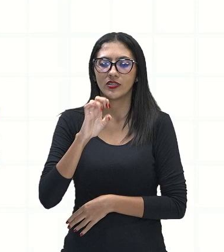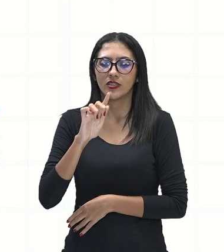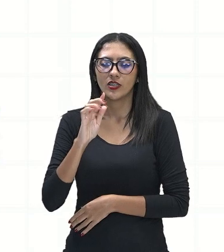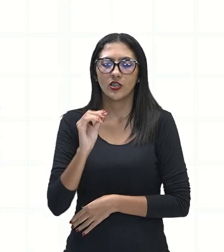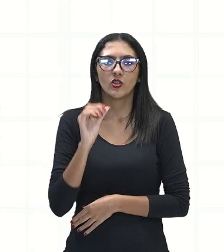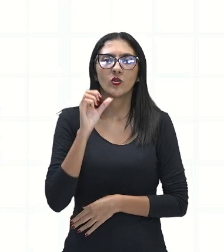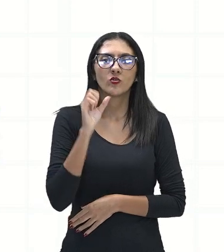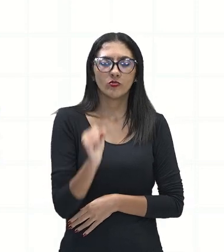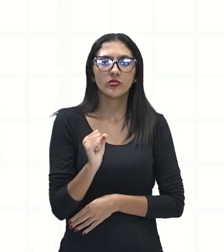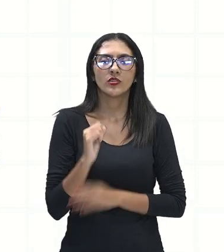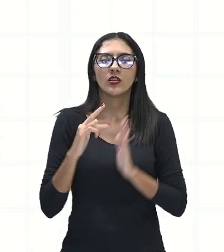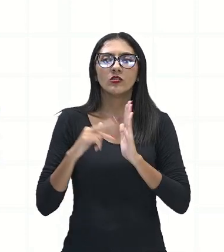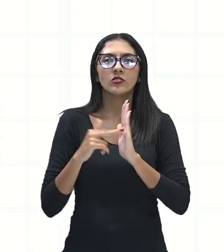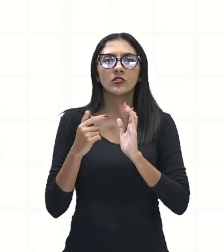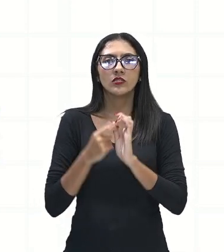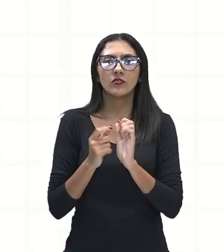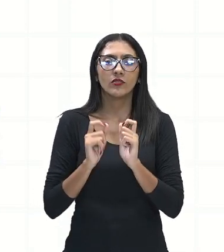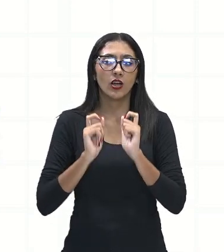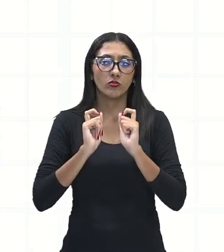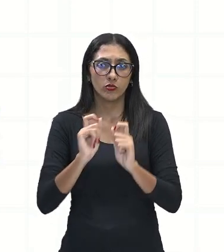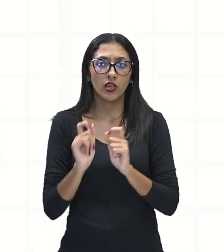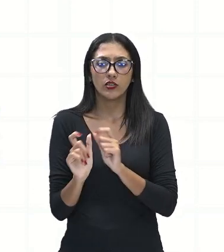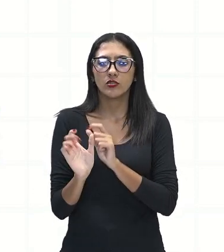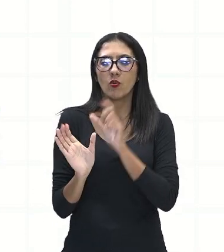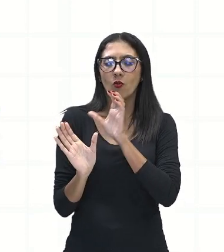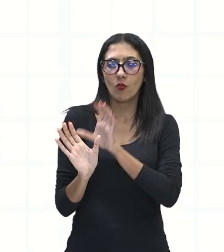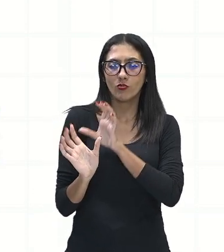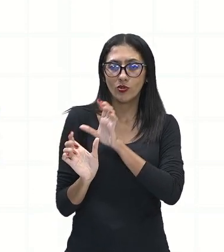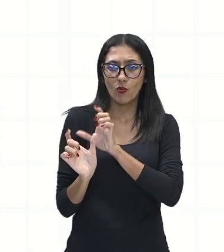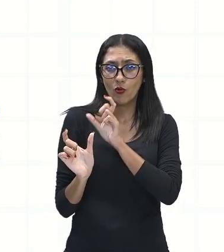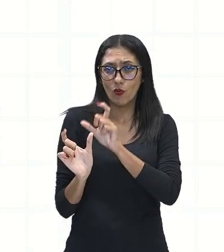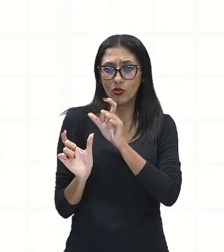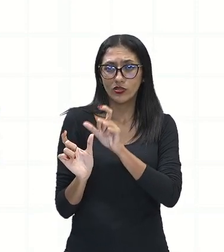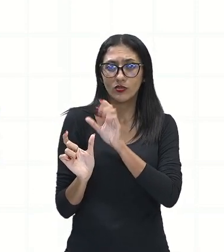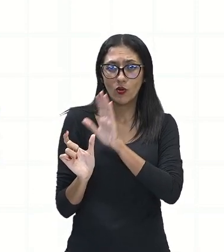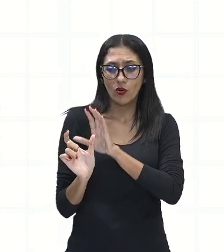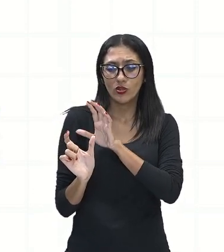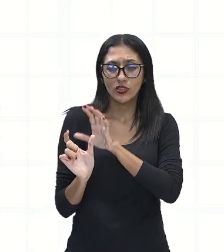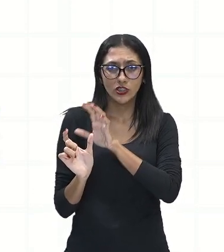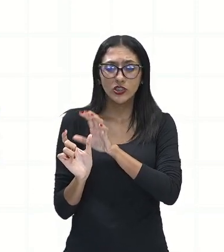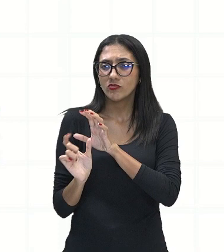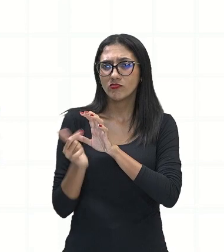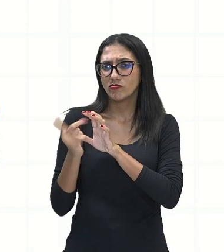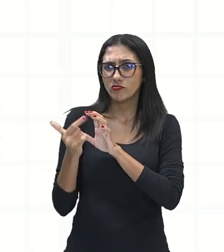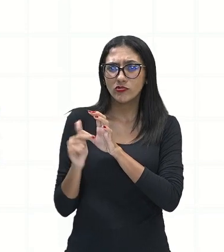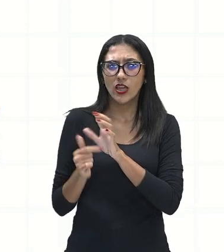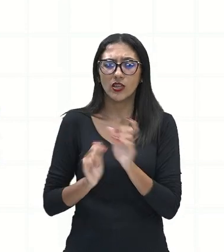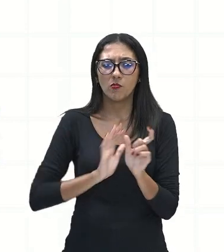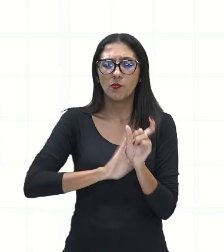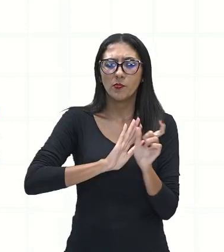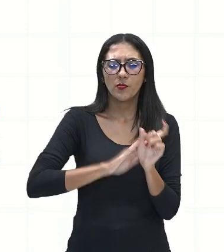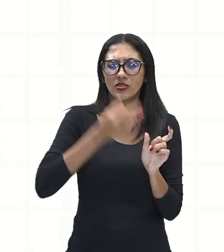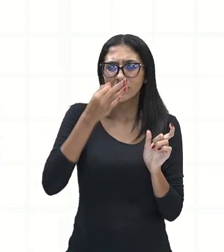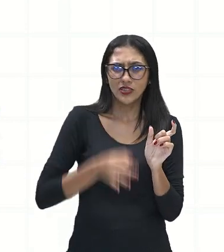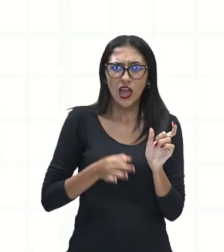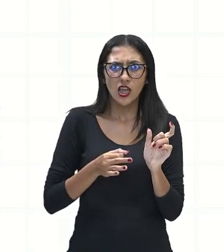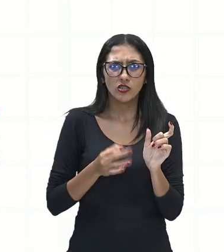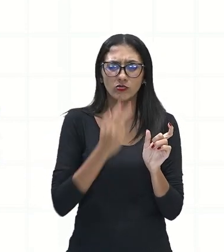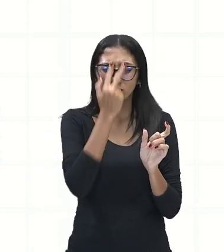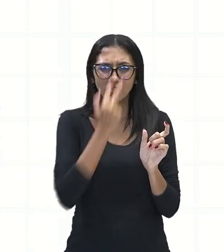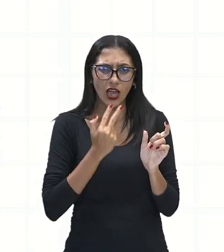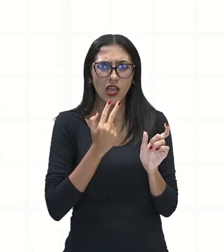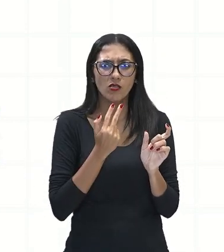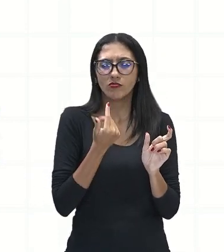sentido conotativo, que não no sentido real, não no sentido de eles serem cegos da vista,